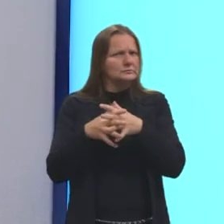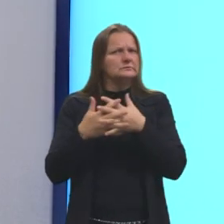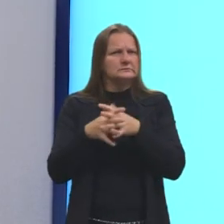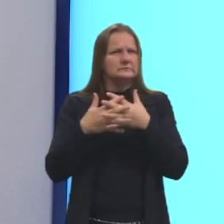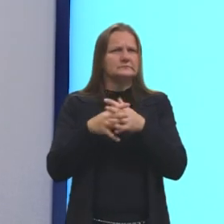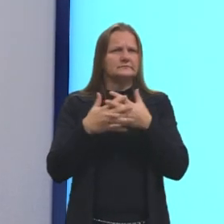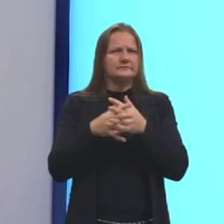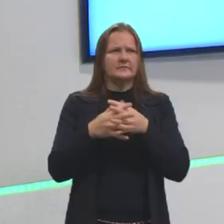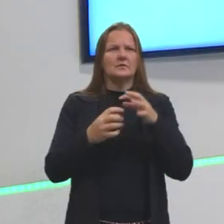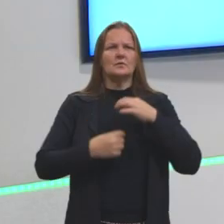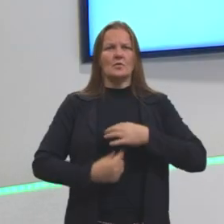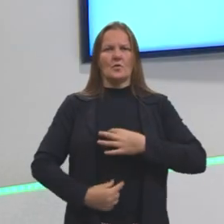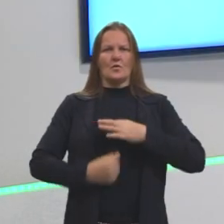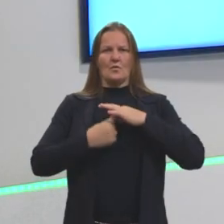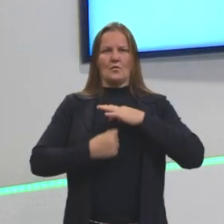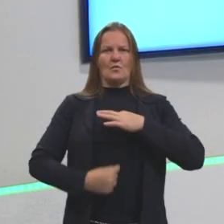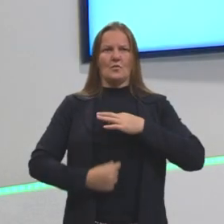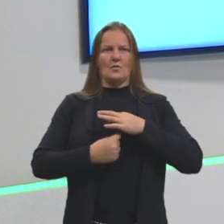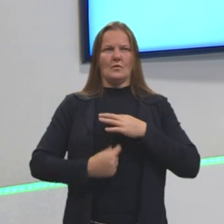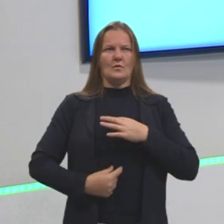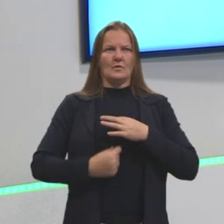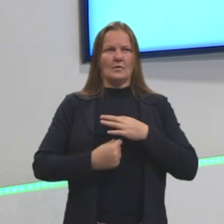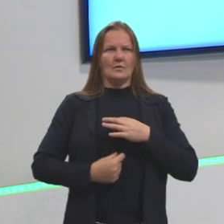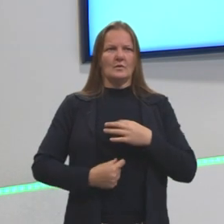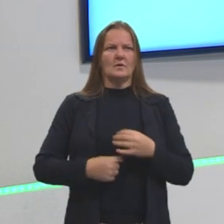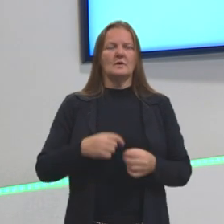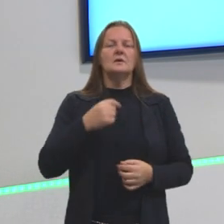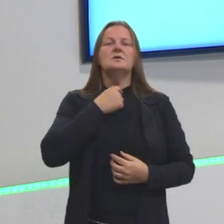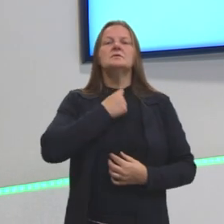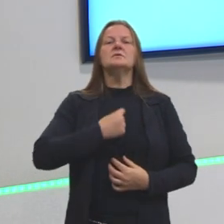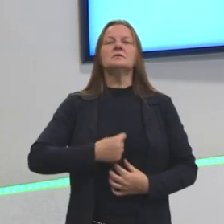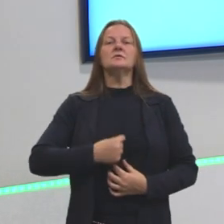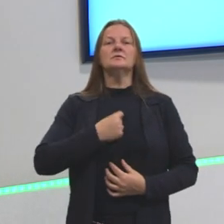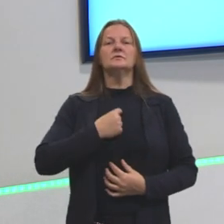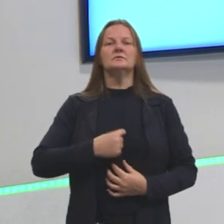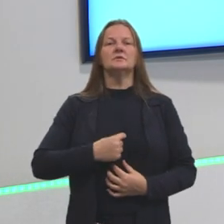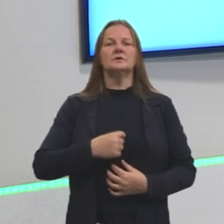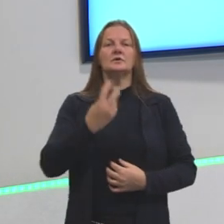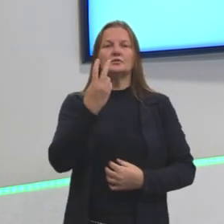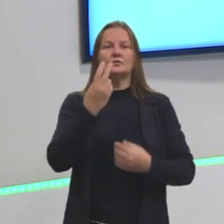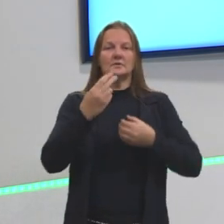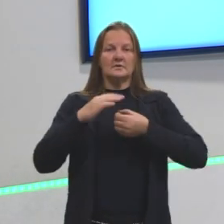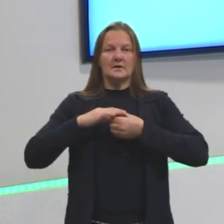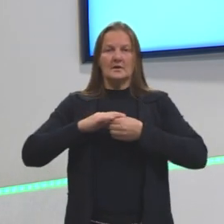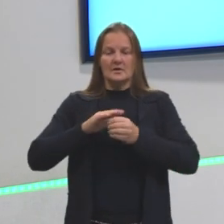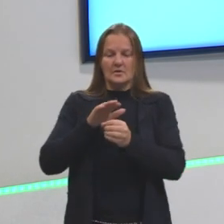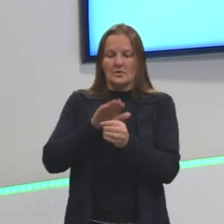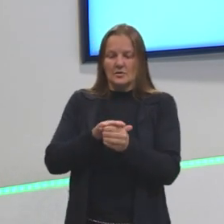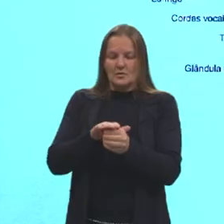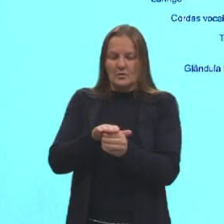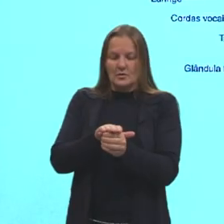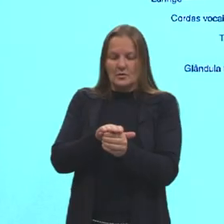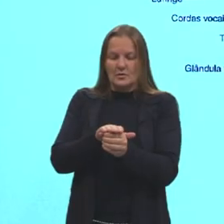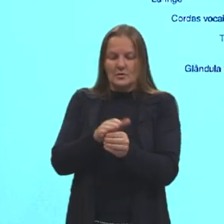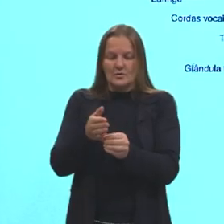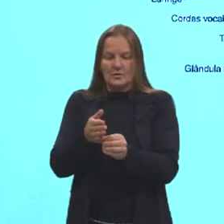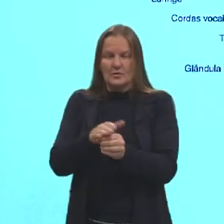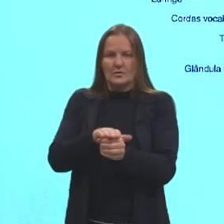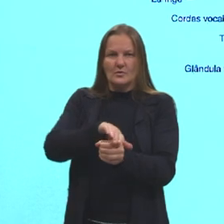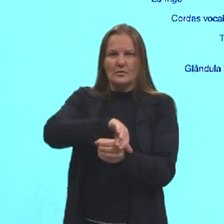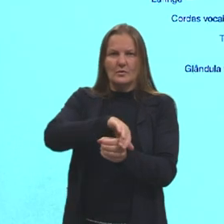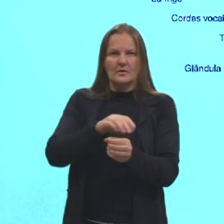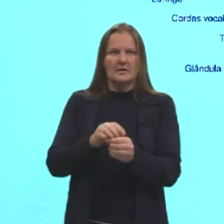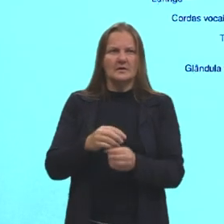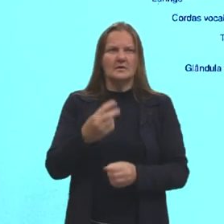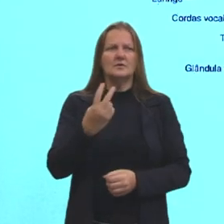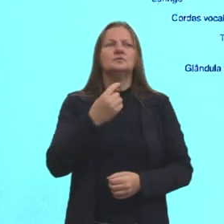essa parte do esôfago. Aqui no esôfago, nós temos duas aberturas, dois canais. Então,